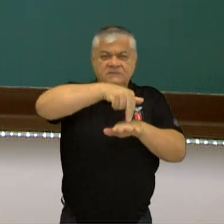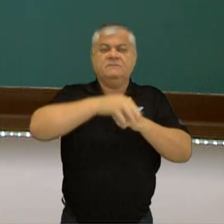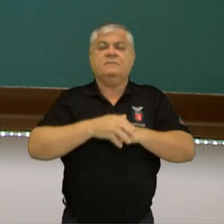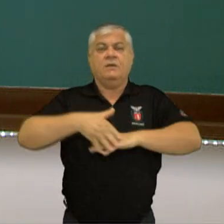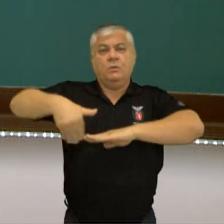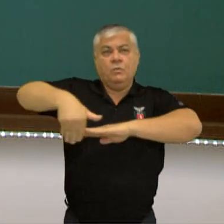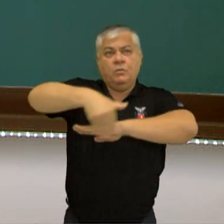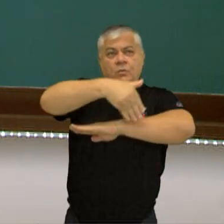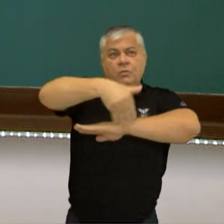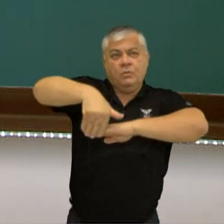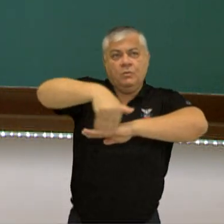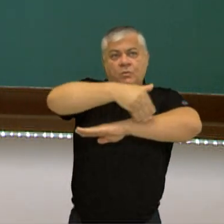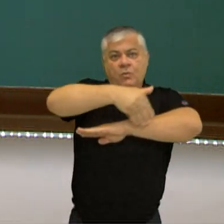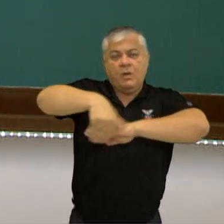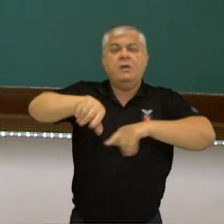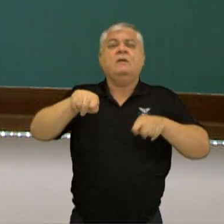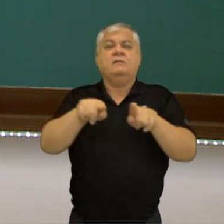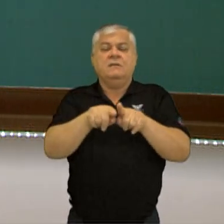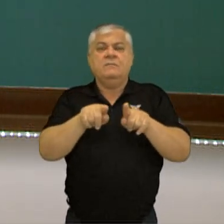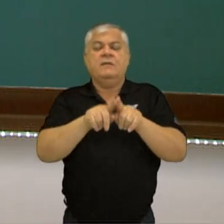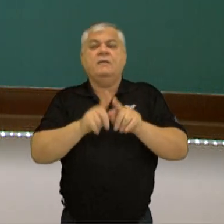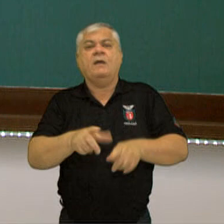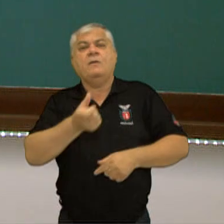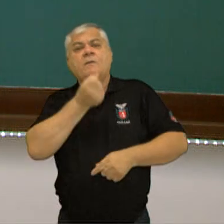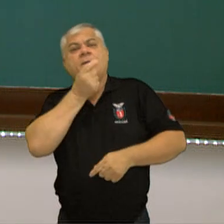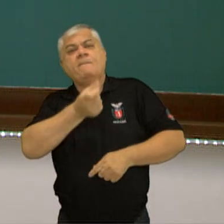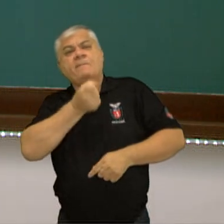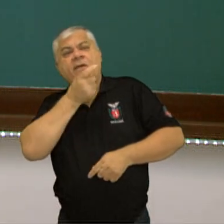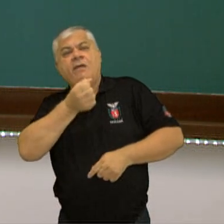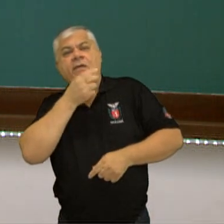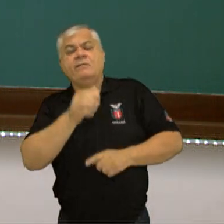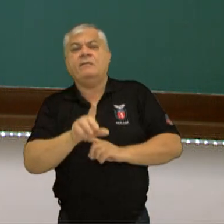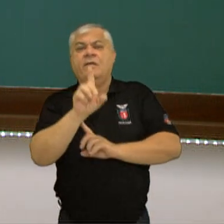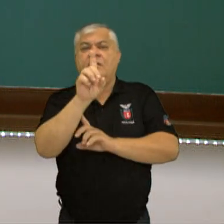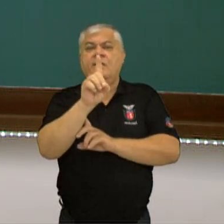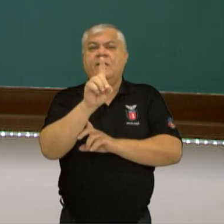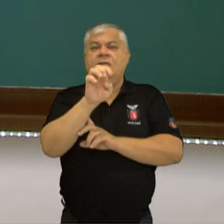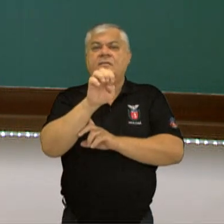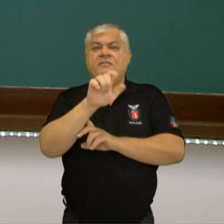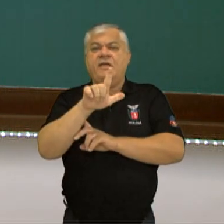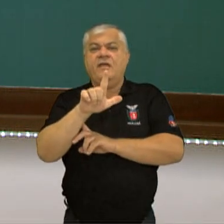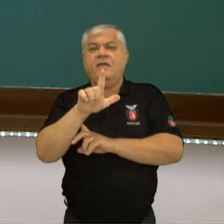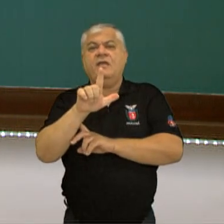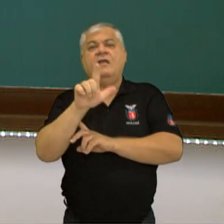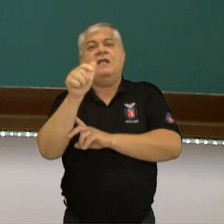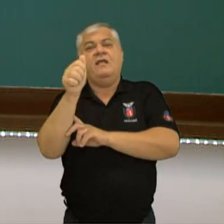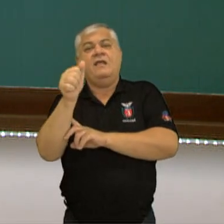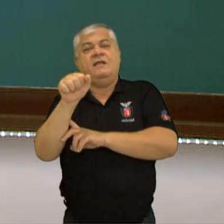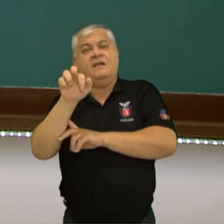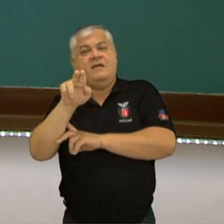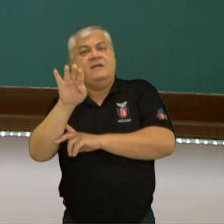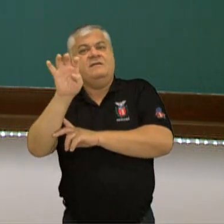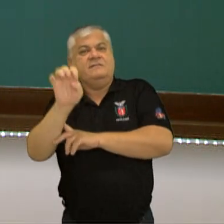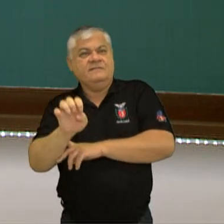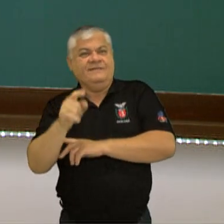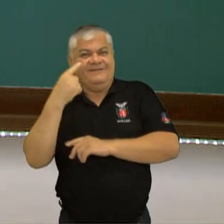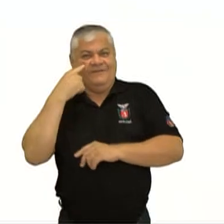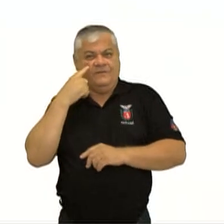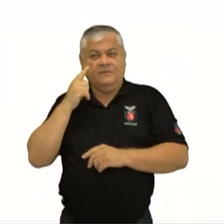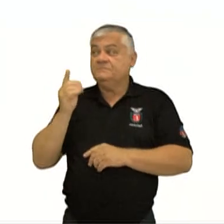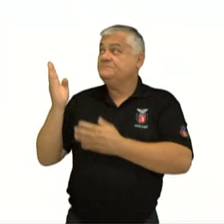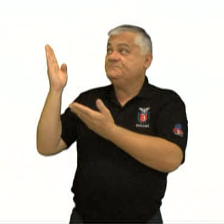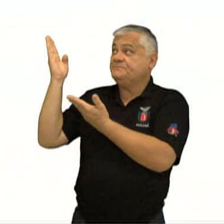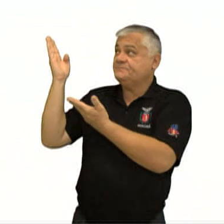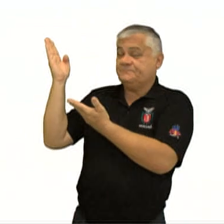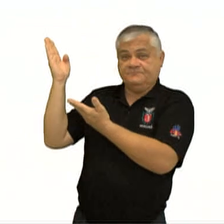rua, a comédia del arte, que é a principal elemento disso aí, né? Então aqui você vê as figuras aqui,